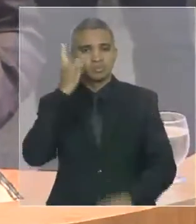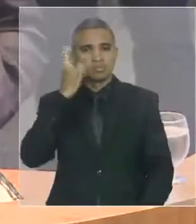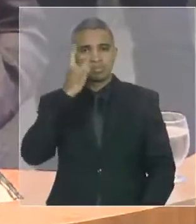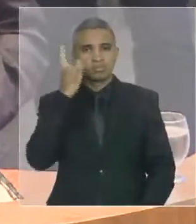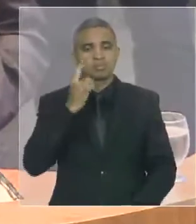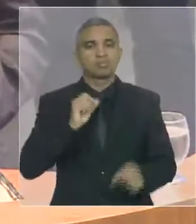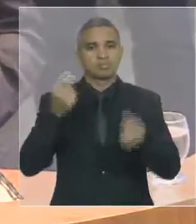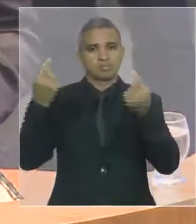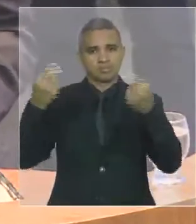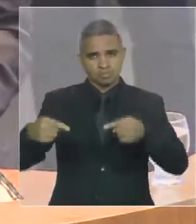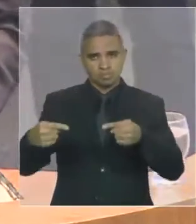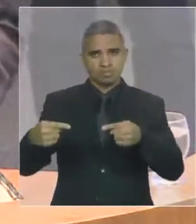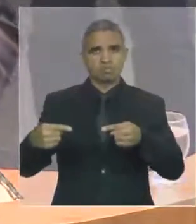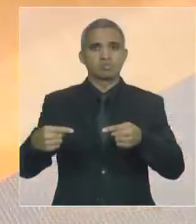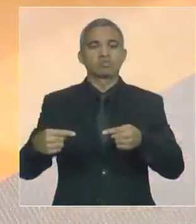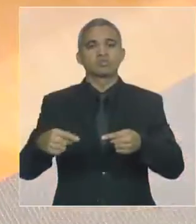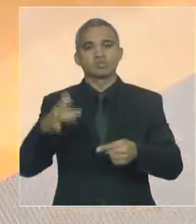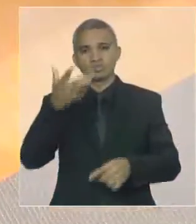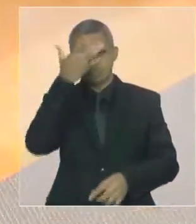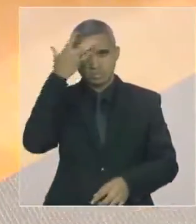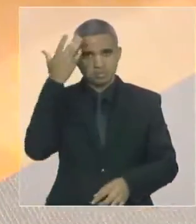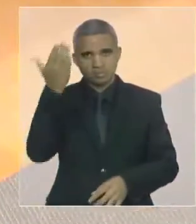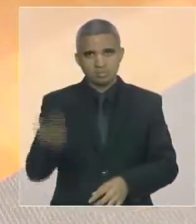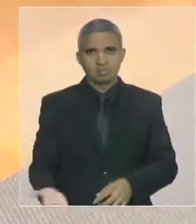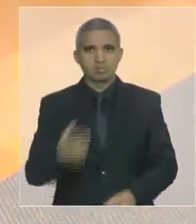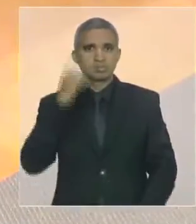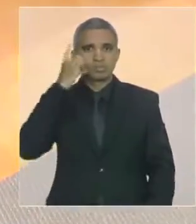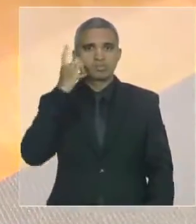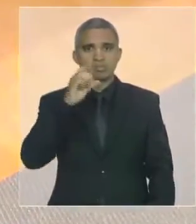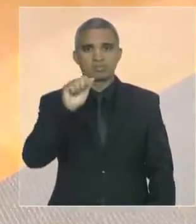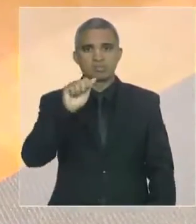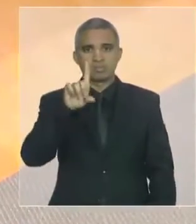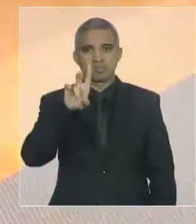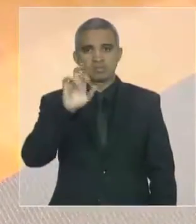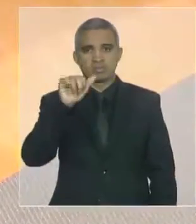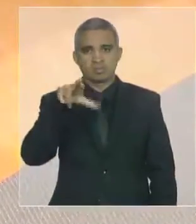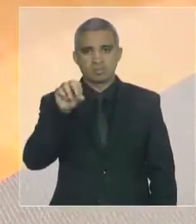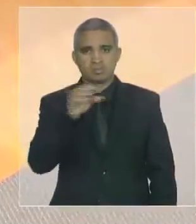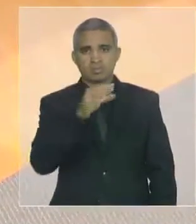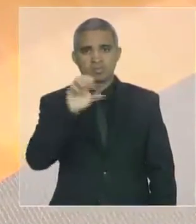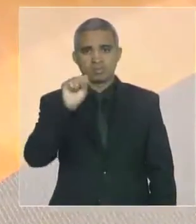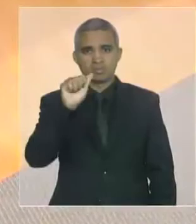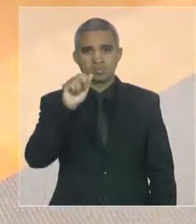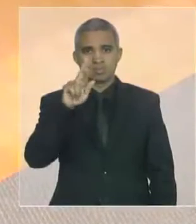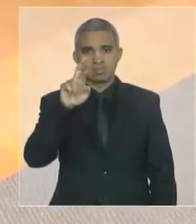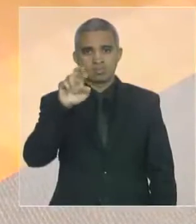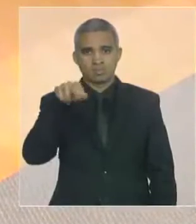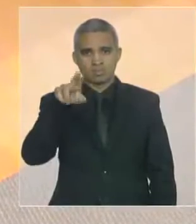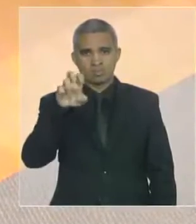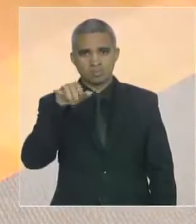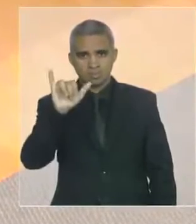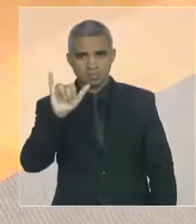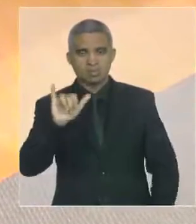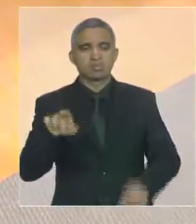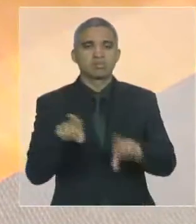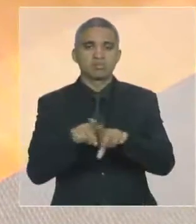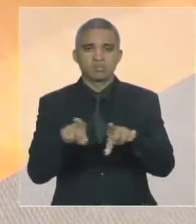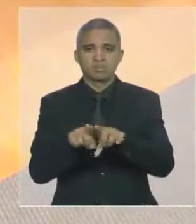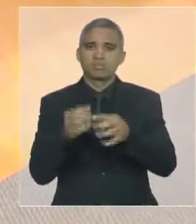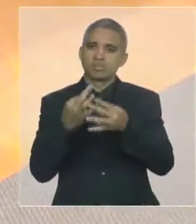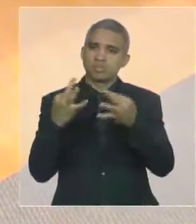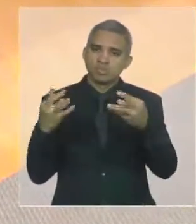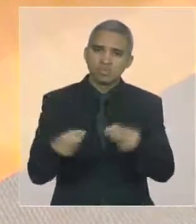todos saudando a pessoa do deputado Adriano Sarney. Quero cumprimentar as autoridades civis, militares e